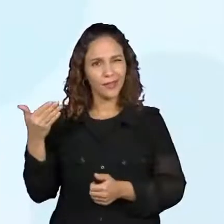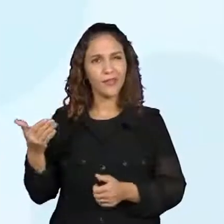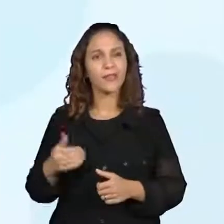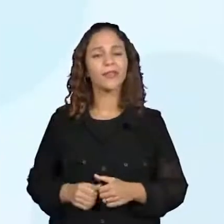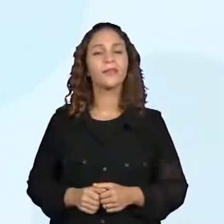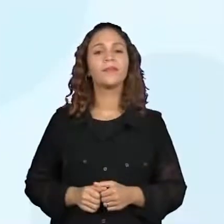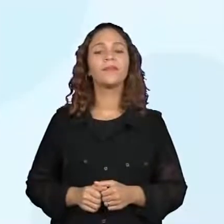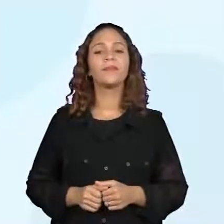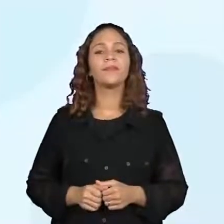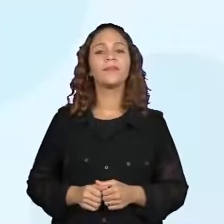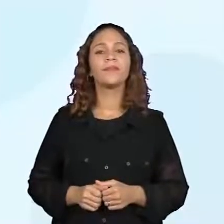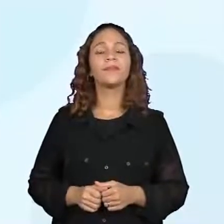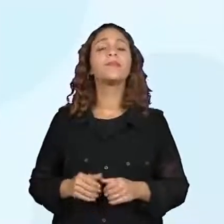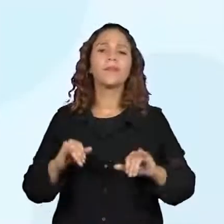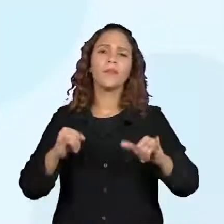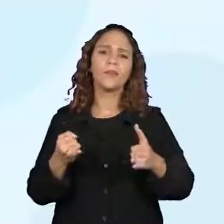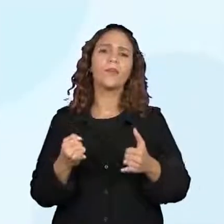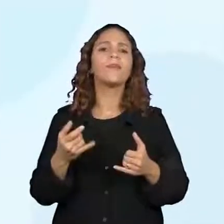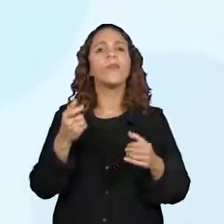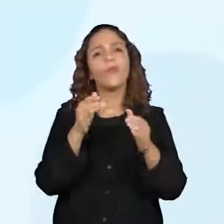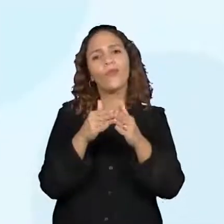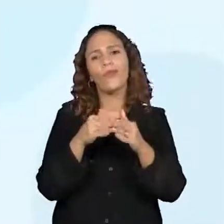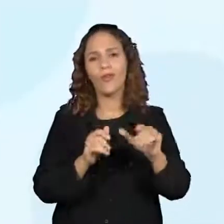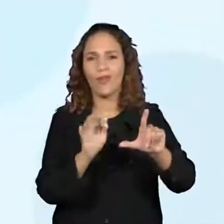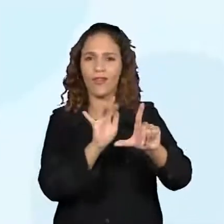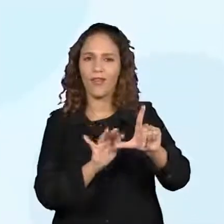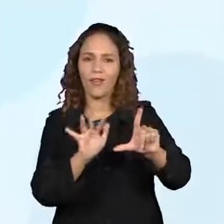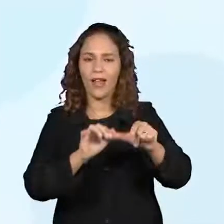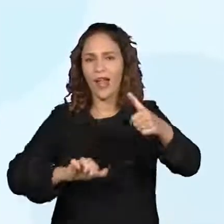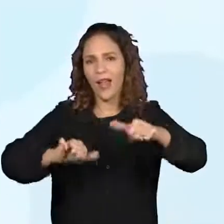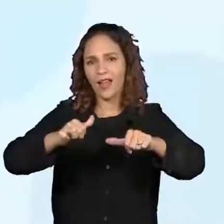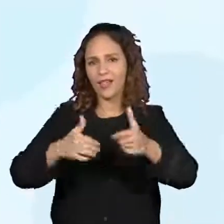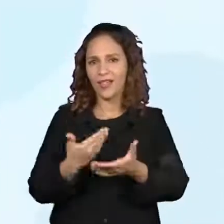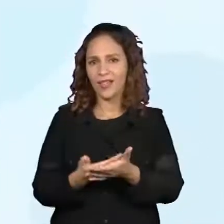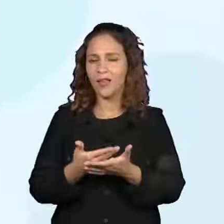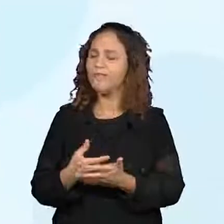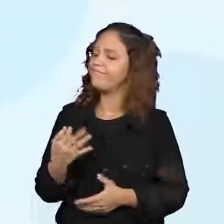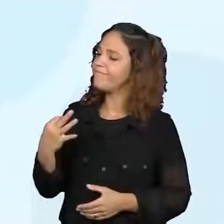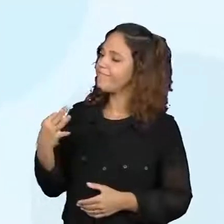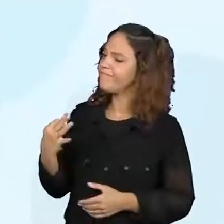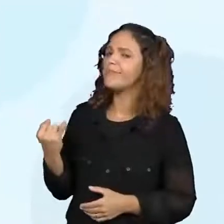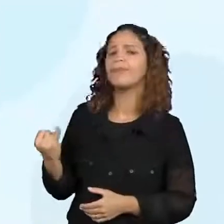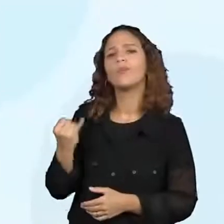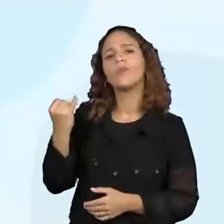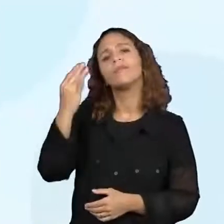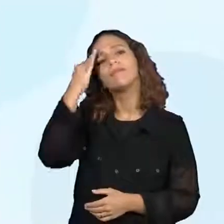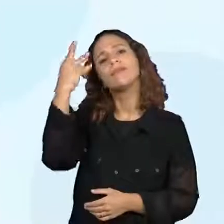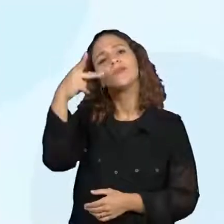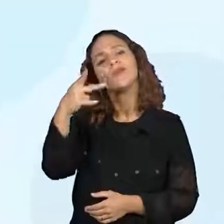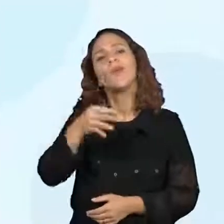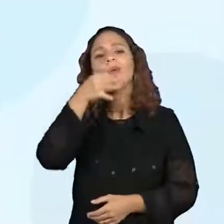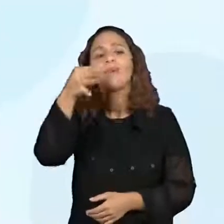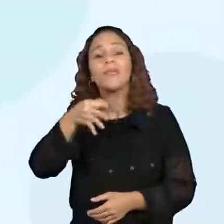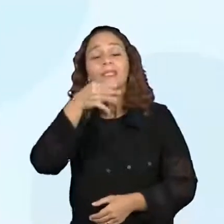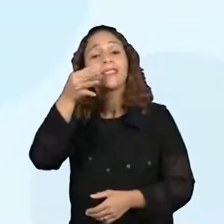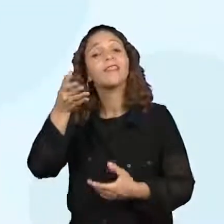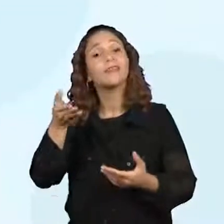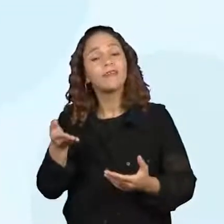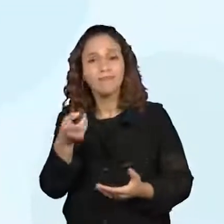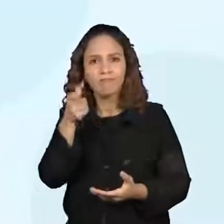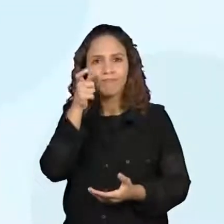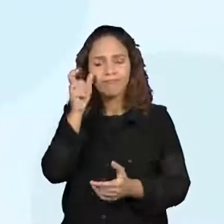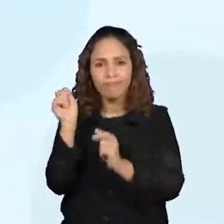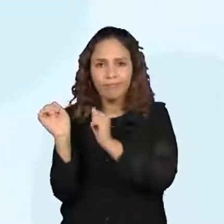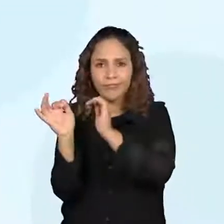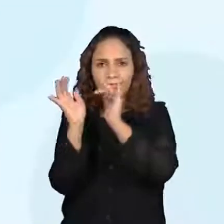utilizamos na aula e também não esqueçam de fazer a avaliação, não é, Pro? Isso mesmo, que é muito importante para nós, você que assistiu